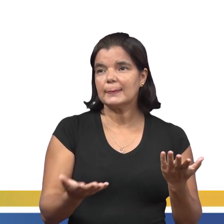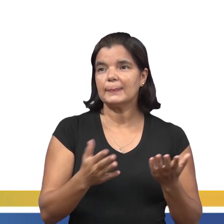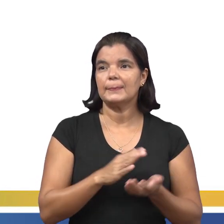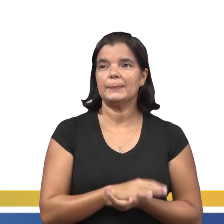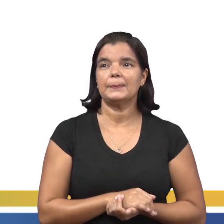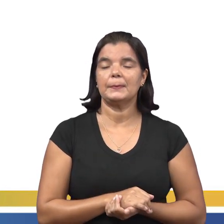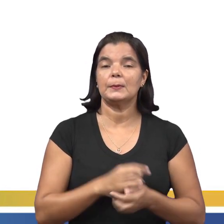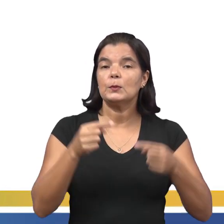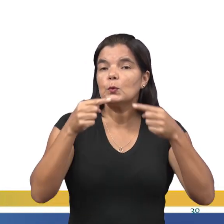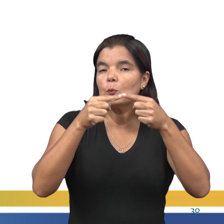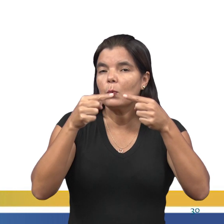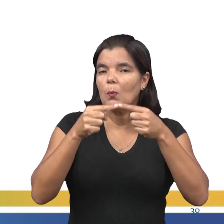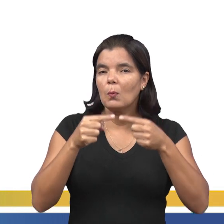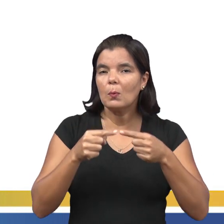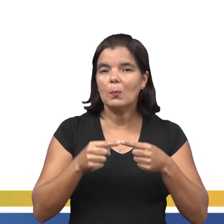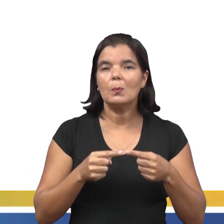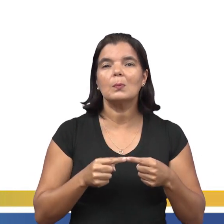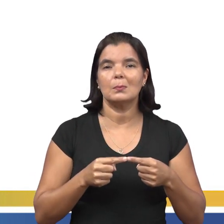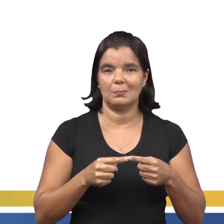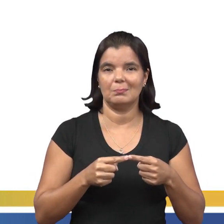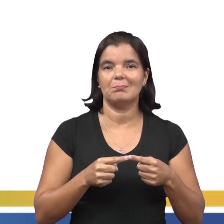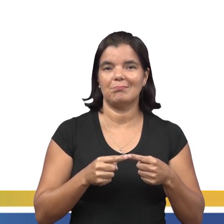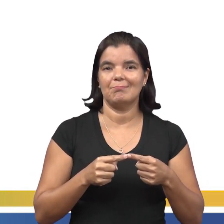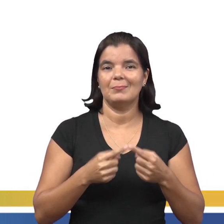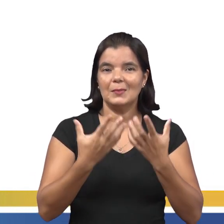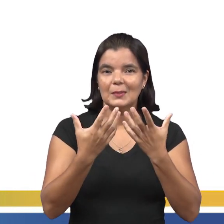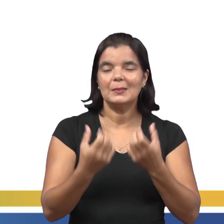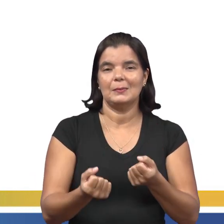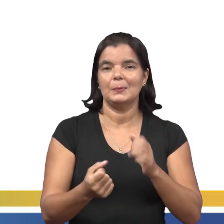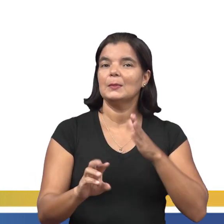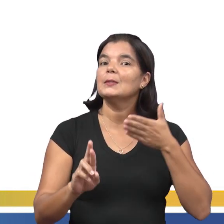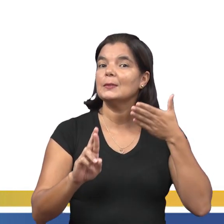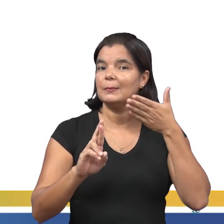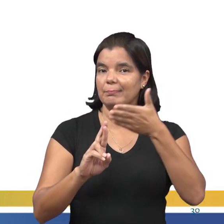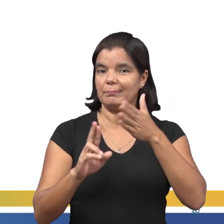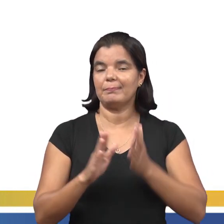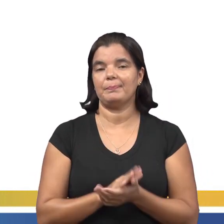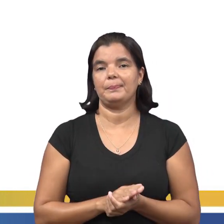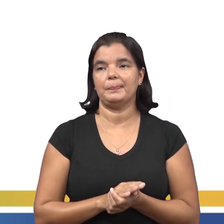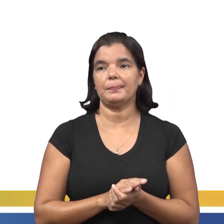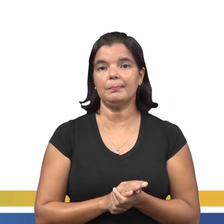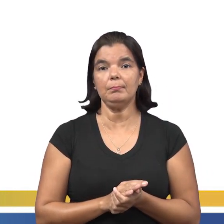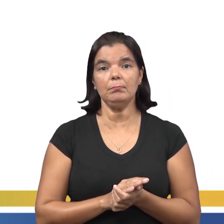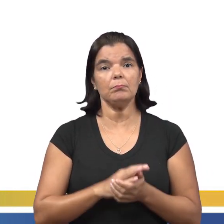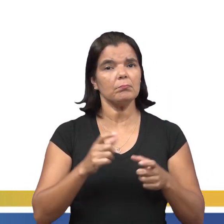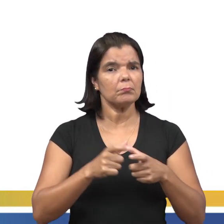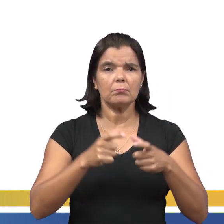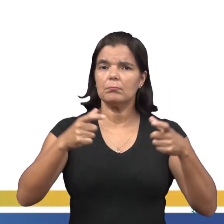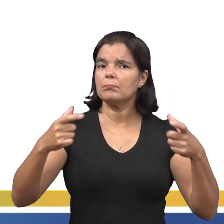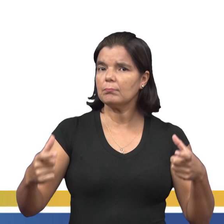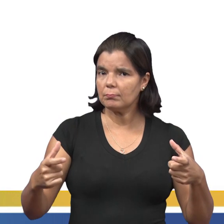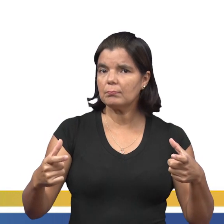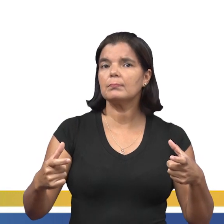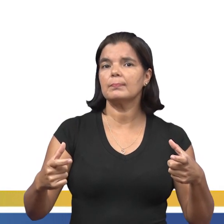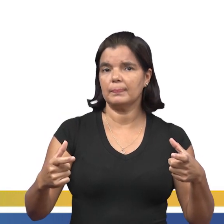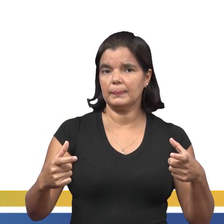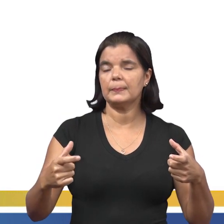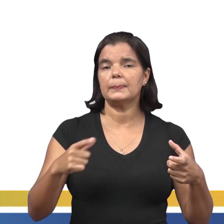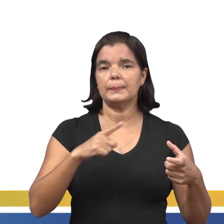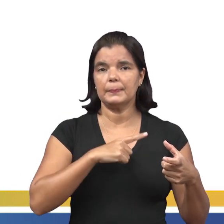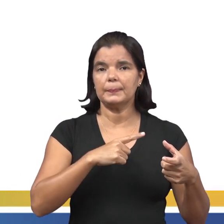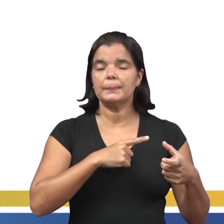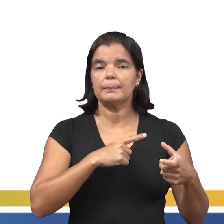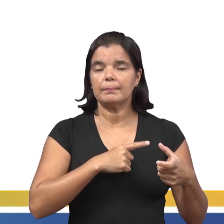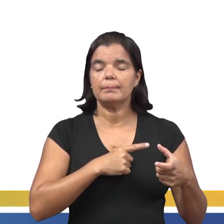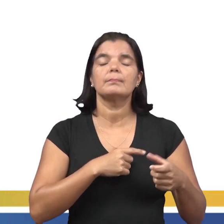que combina, né, ou que essas afirmações se referem. Então, a segunda maior região em superfície, nas